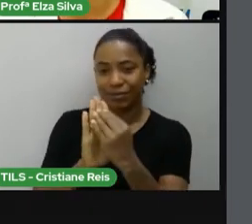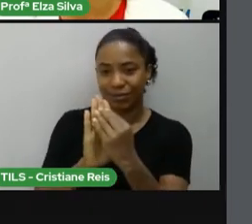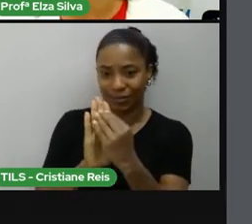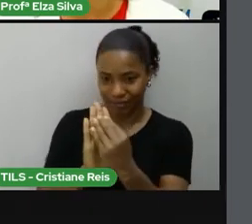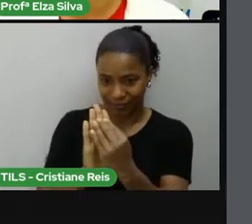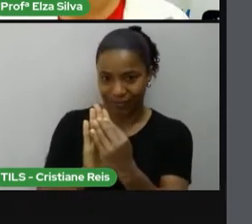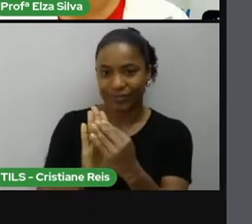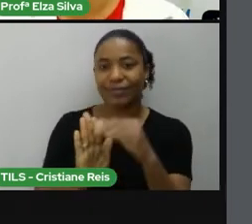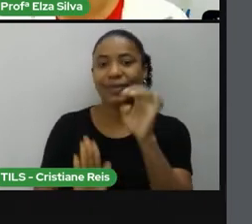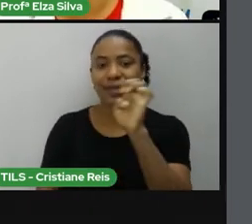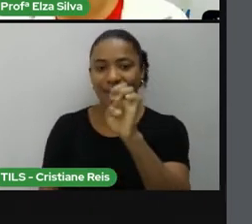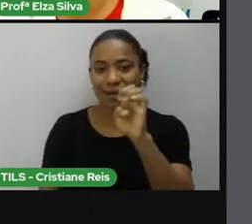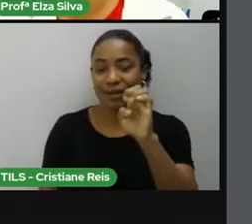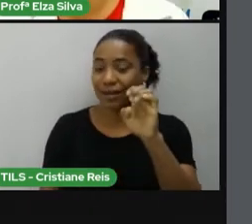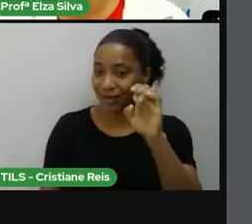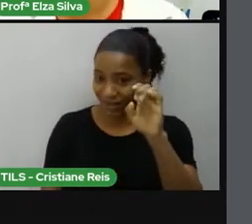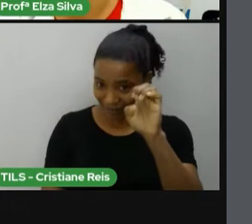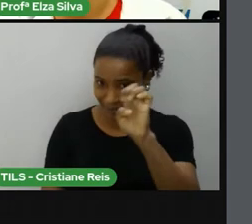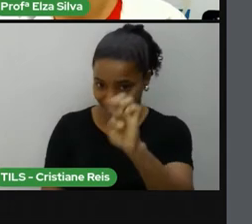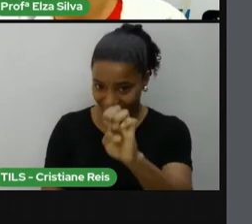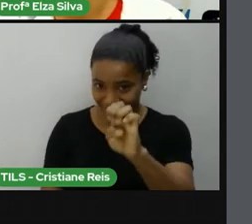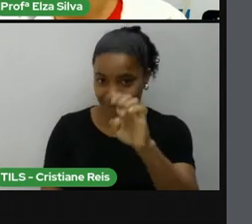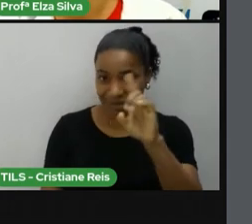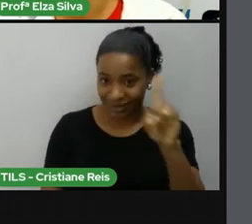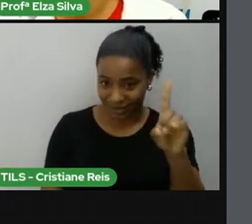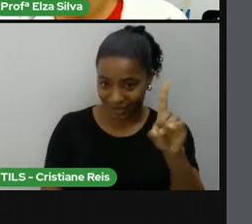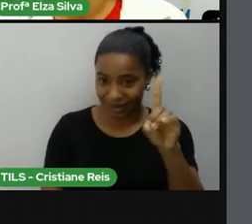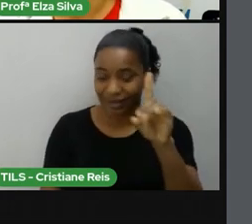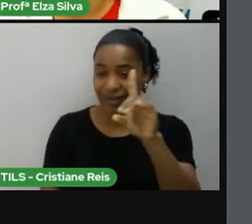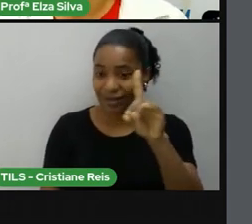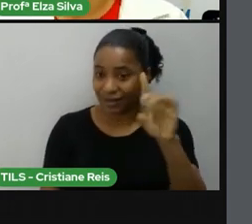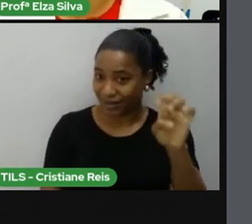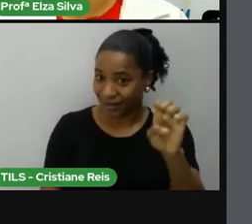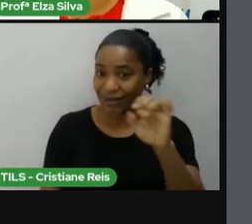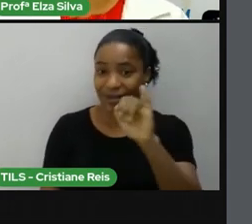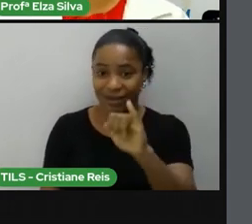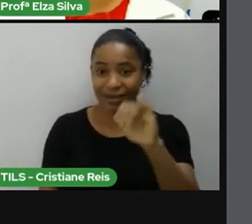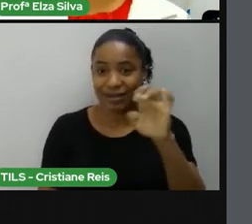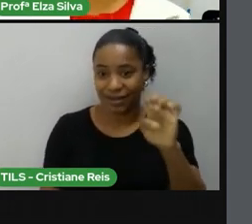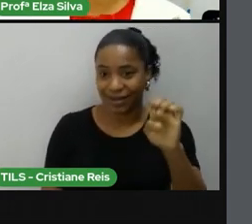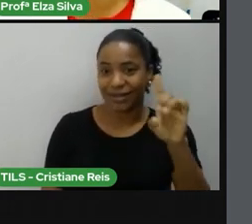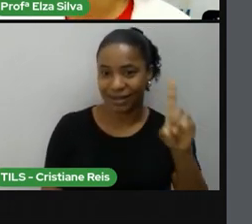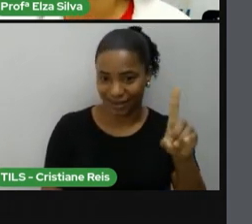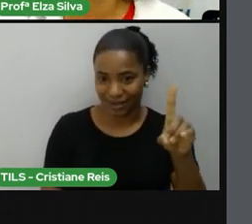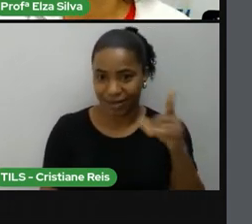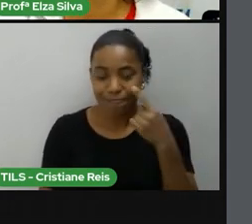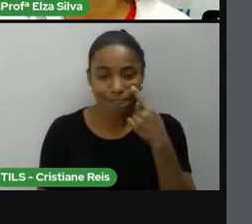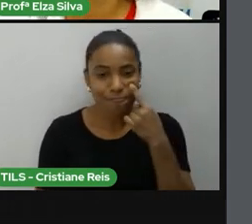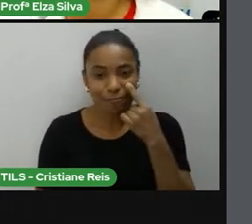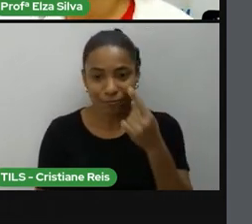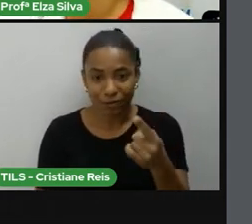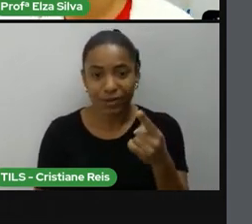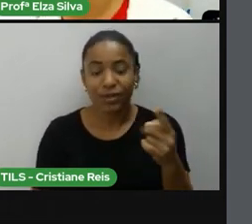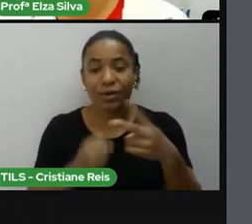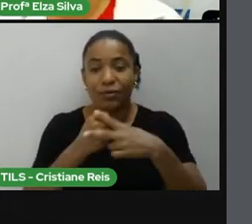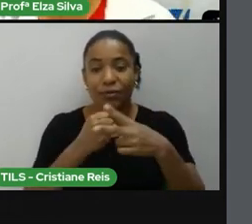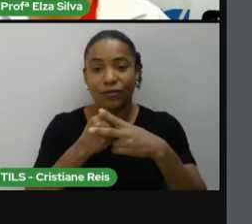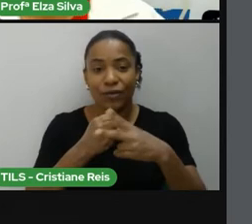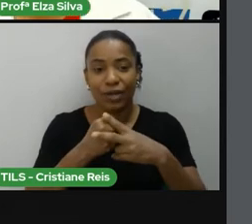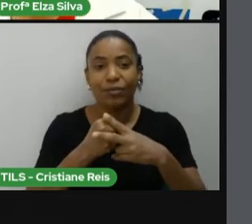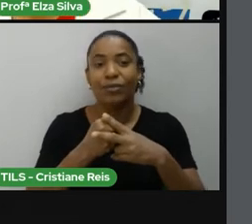é de de e é de Trago para vocês agora alguns verbos que foram